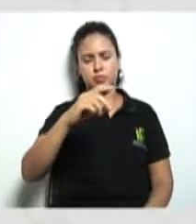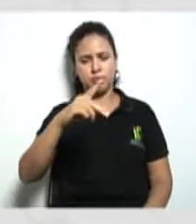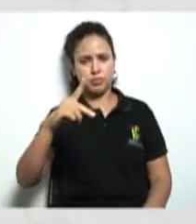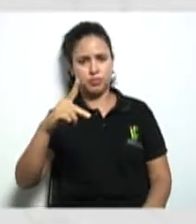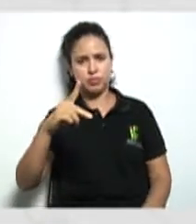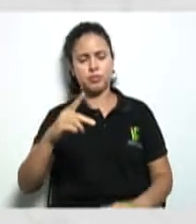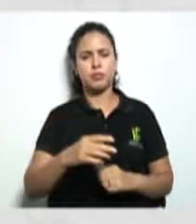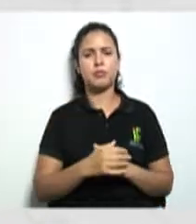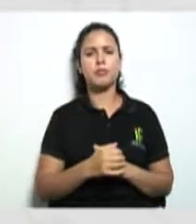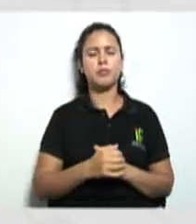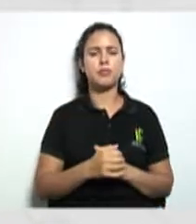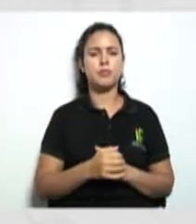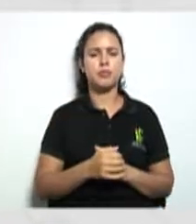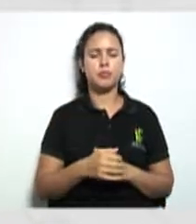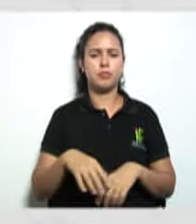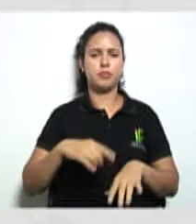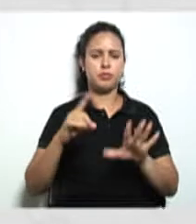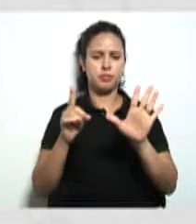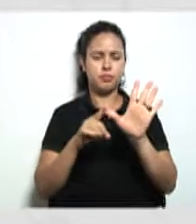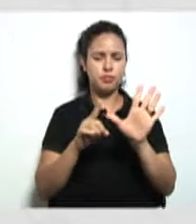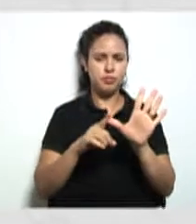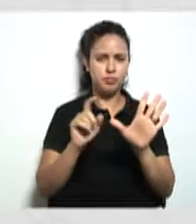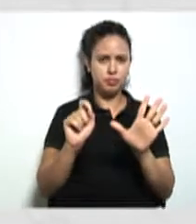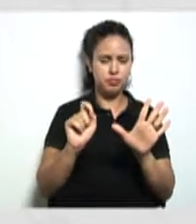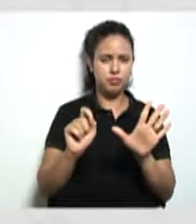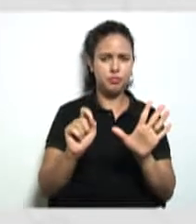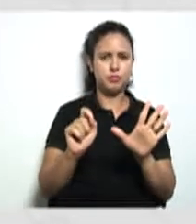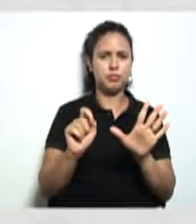cooperativa. E o quinto seria o quê?